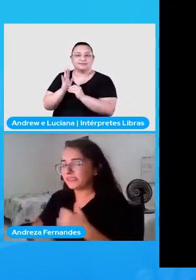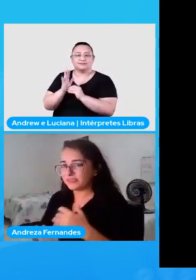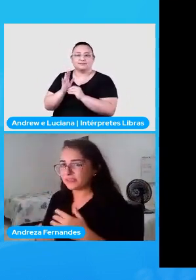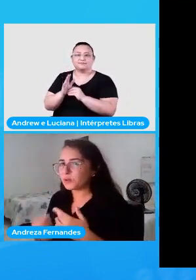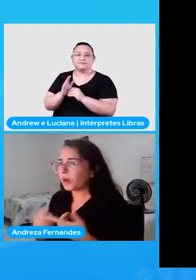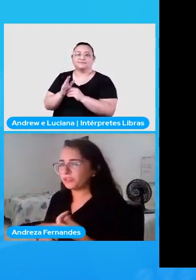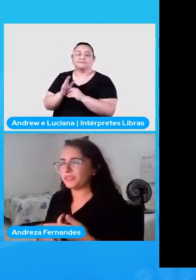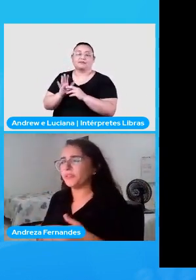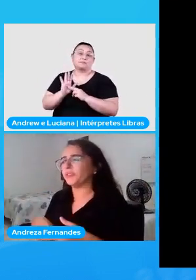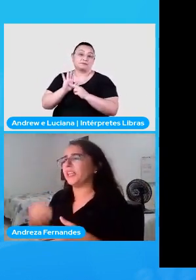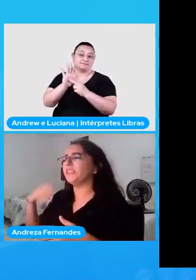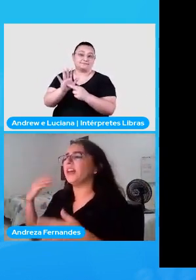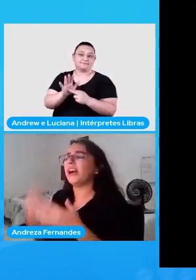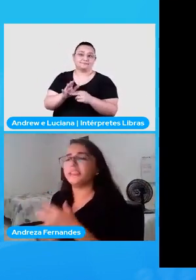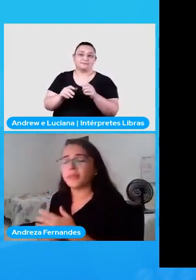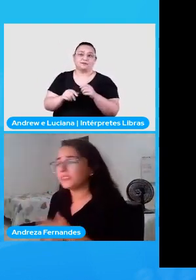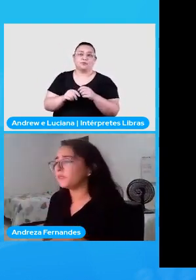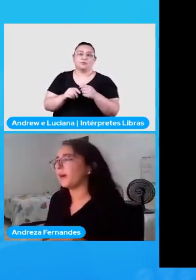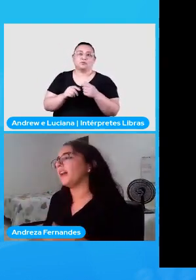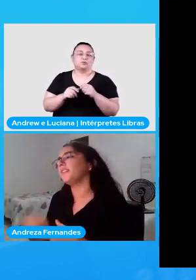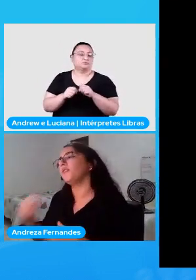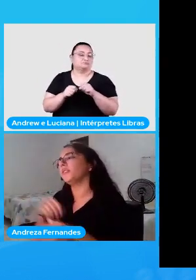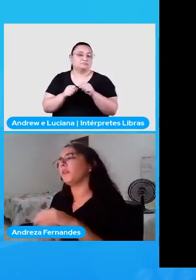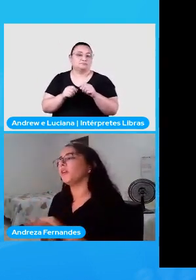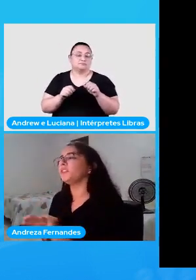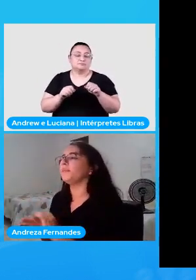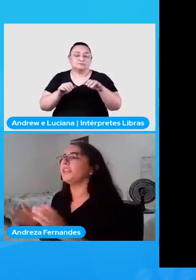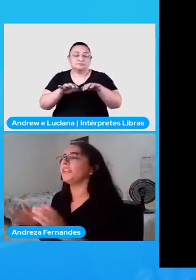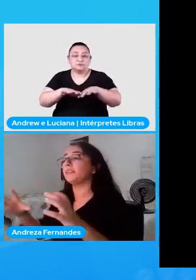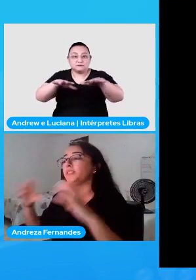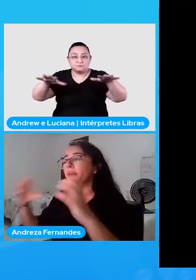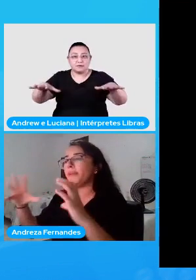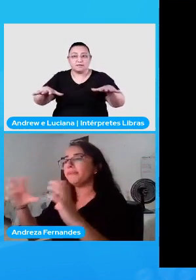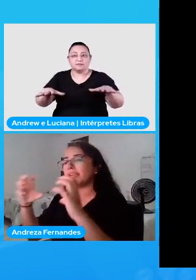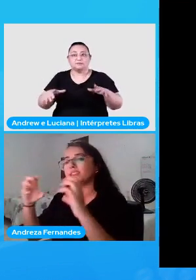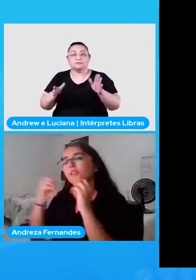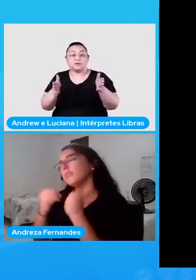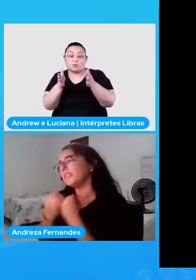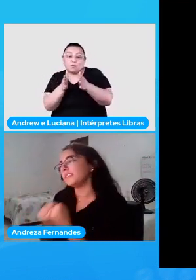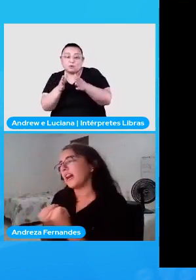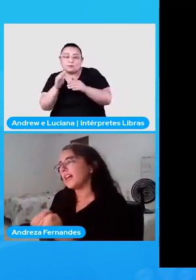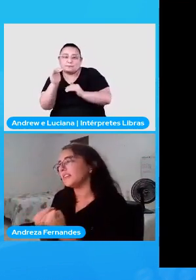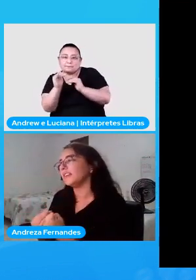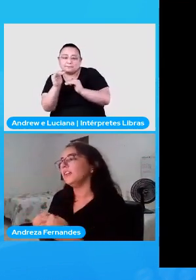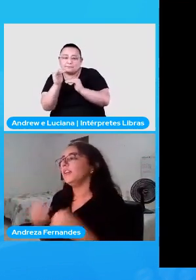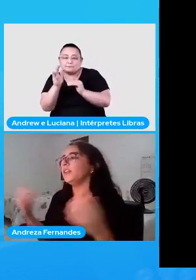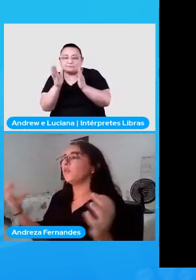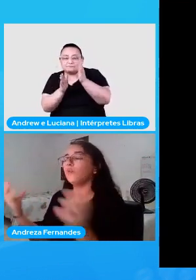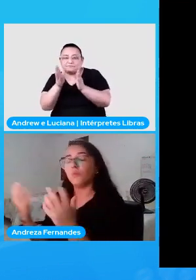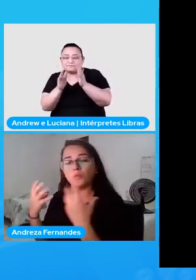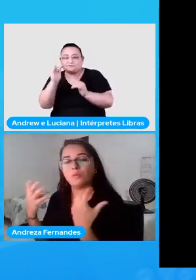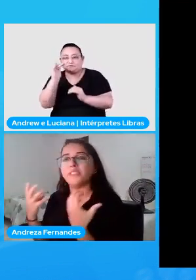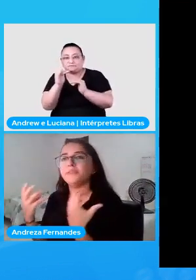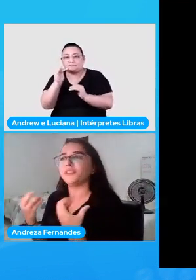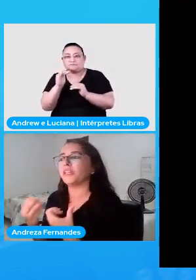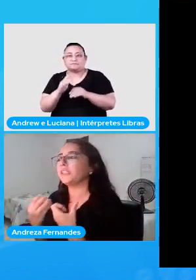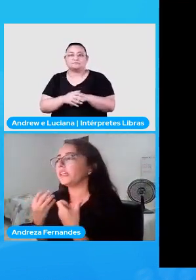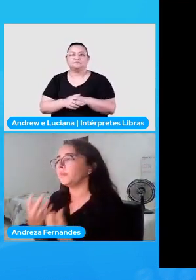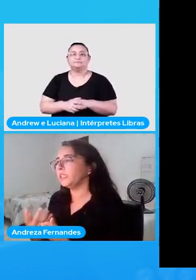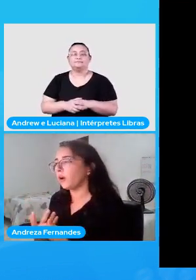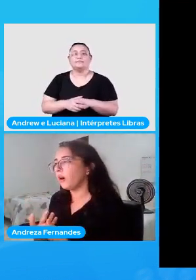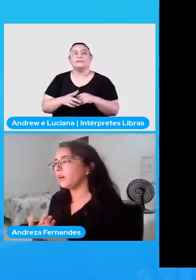com alta dimensionalidade, mais espaço, enquanto a working bag já é bem mais condensada com uma